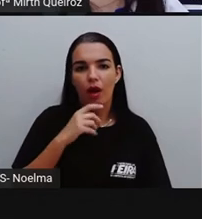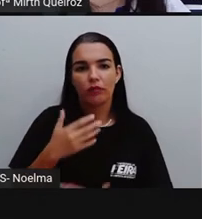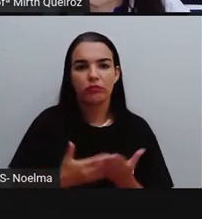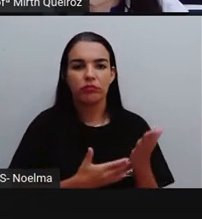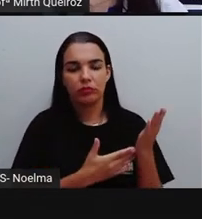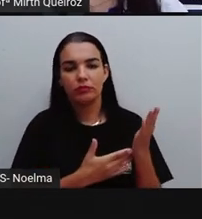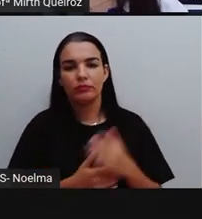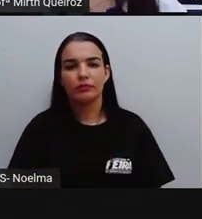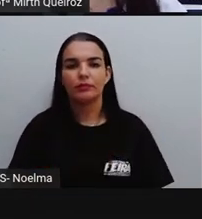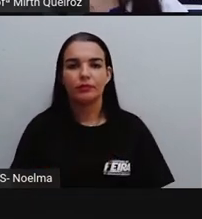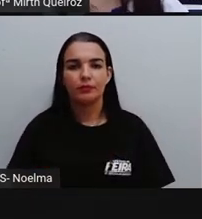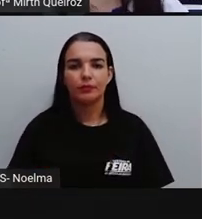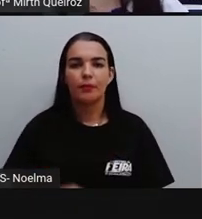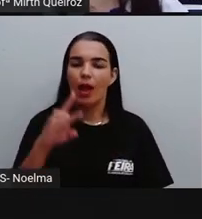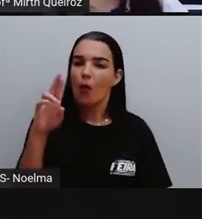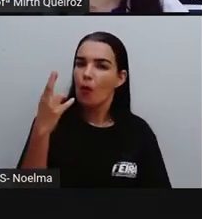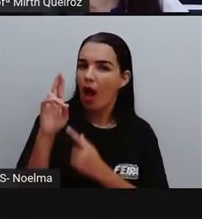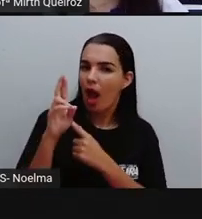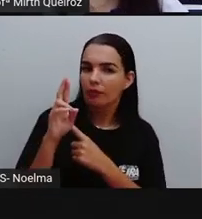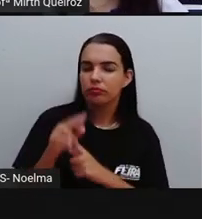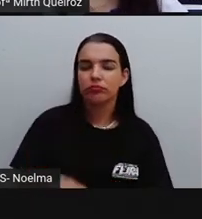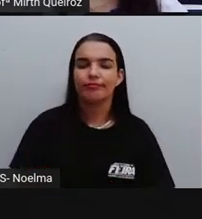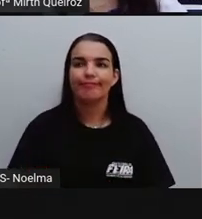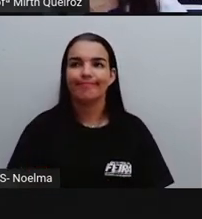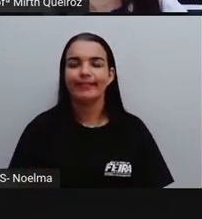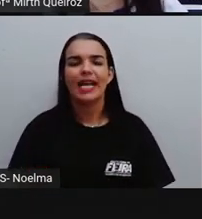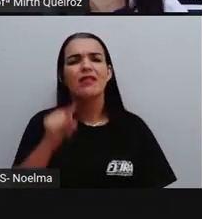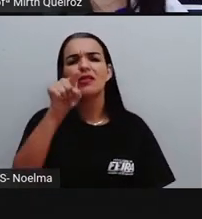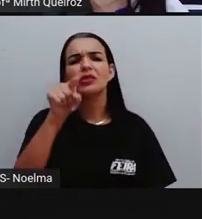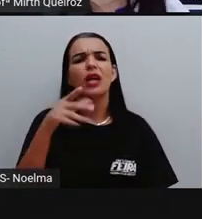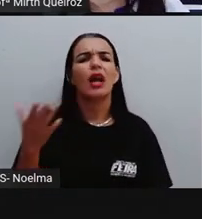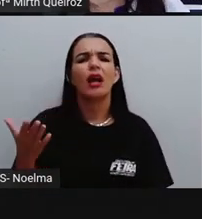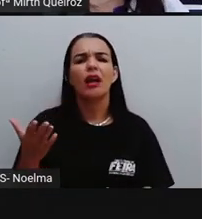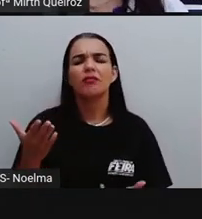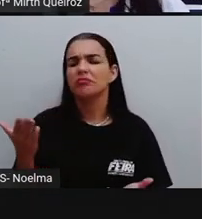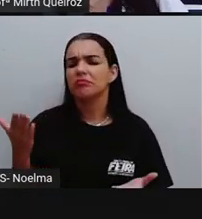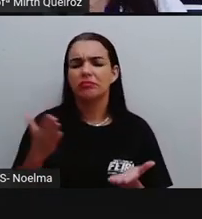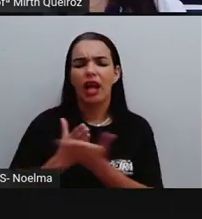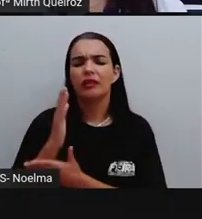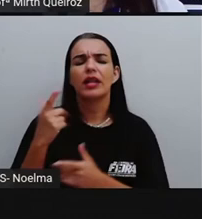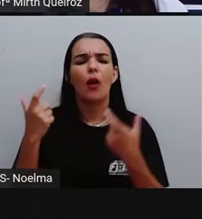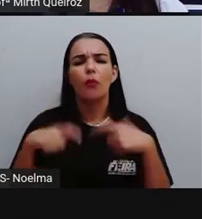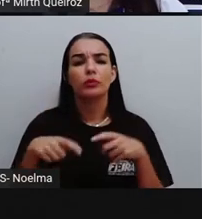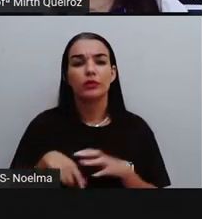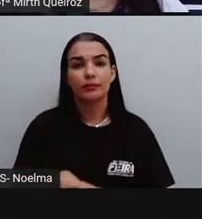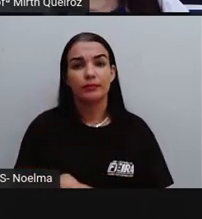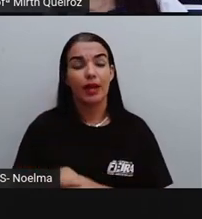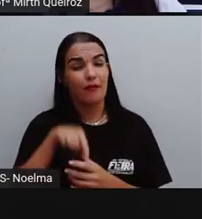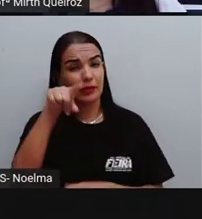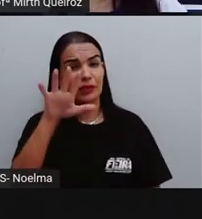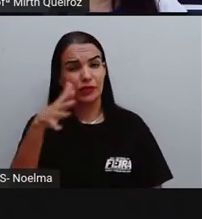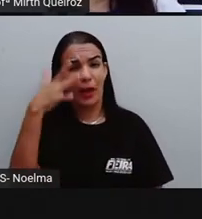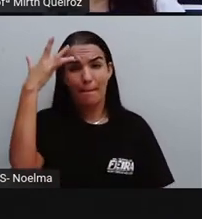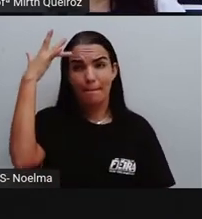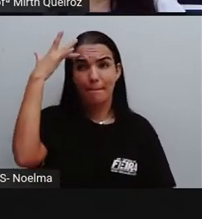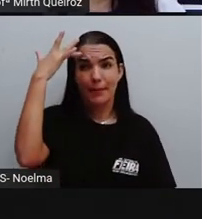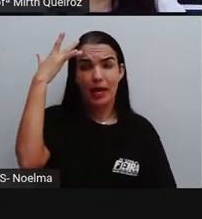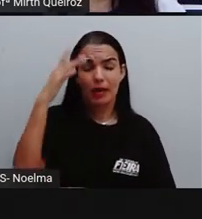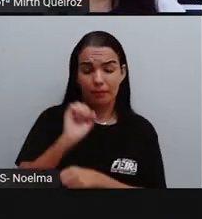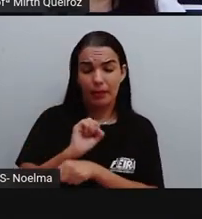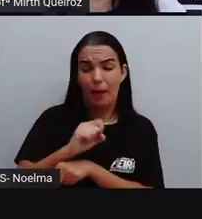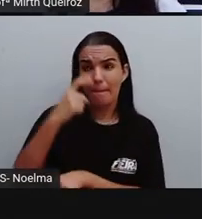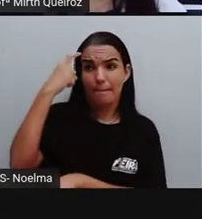E onde é que vocês entram aqui? Você já parou pra pensar como o dinheiro é